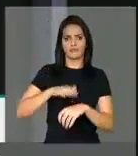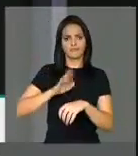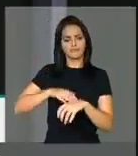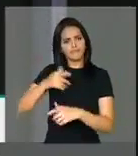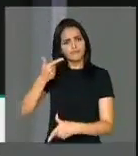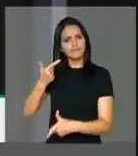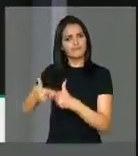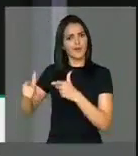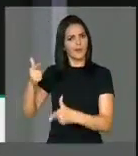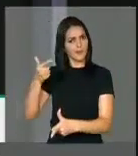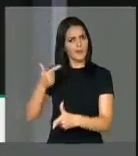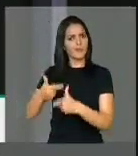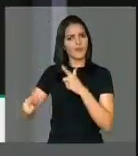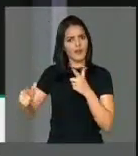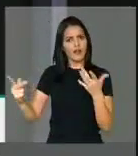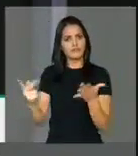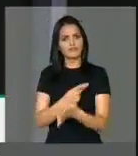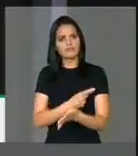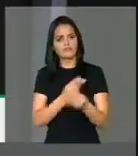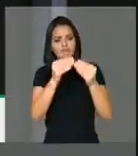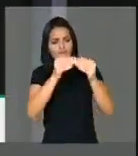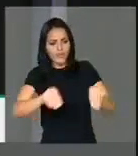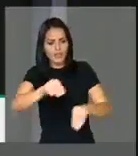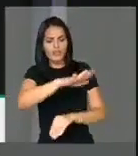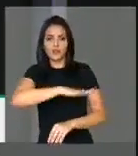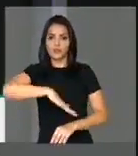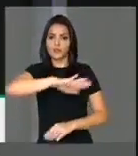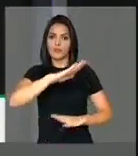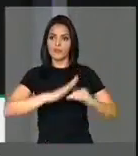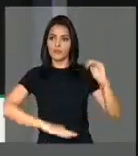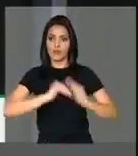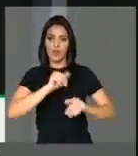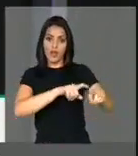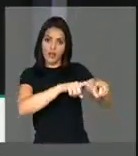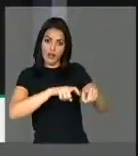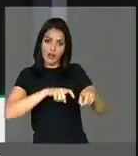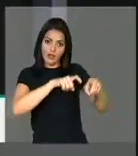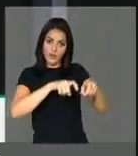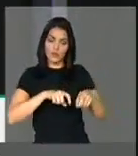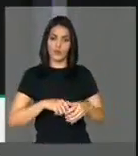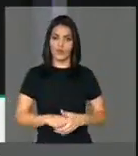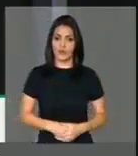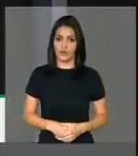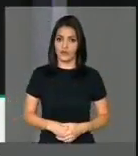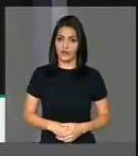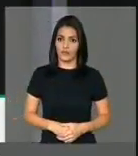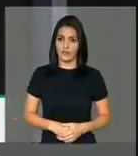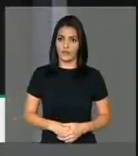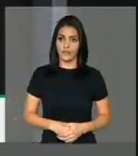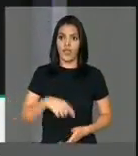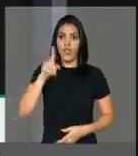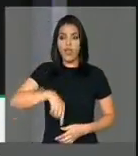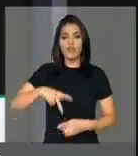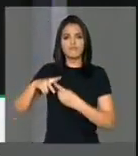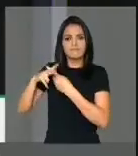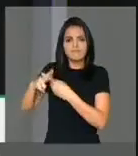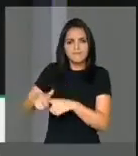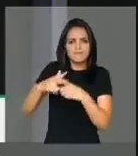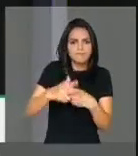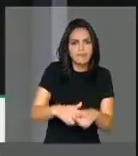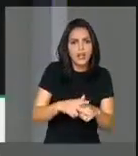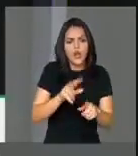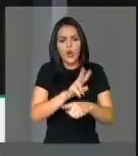graves problemas que afetam os agricultores no meu estado. Estou falando aqui da conservação, da manutenção dos